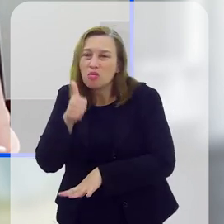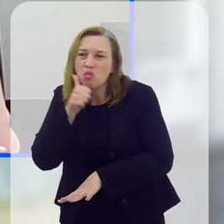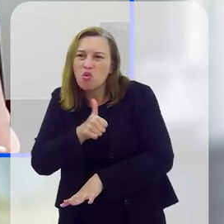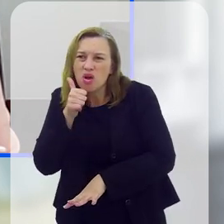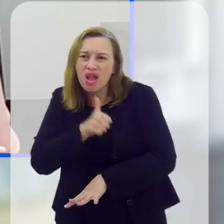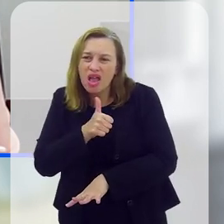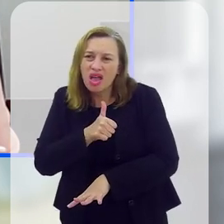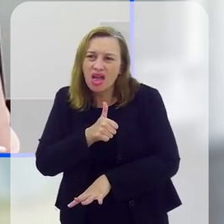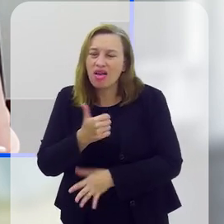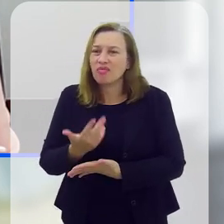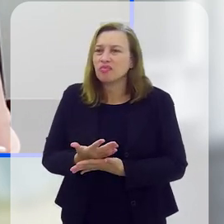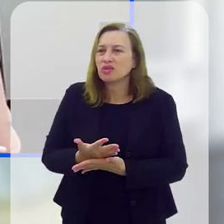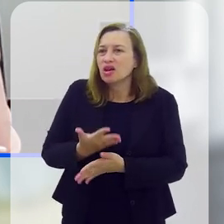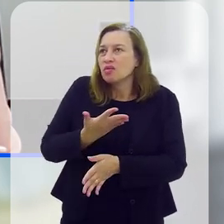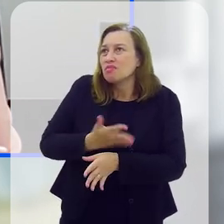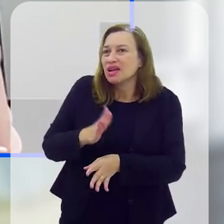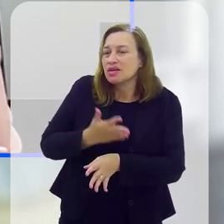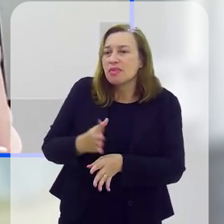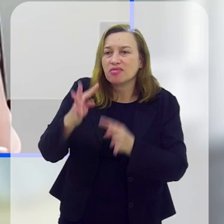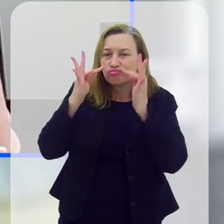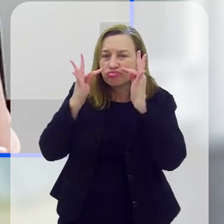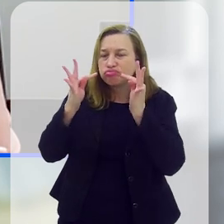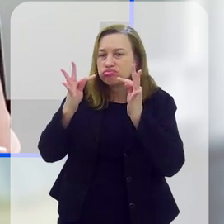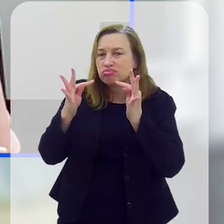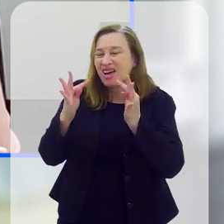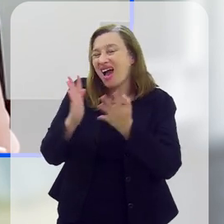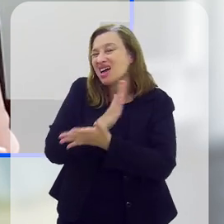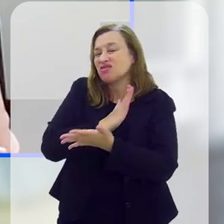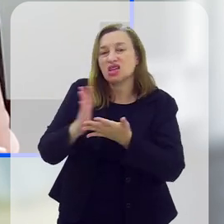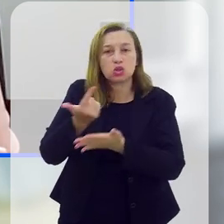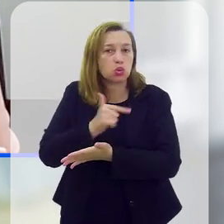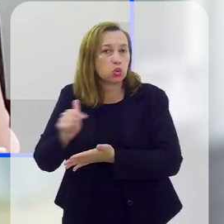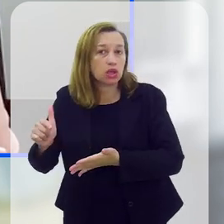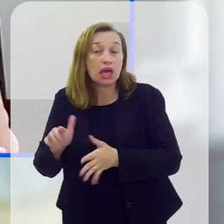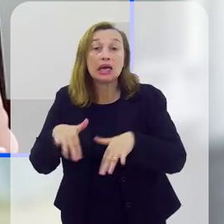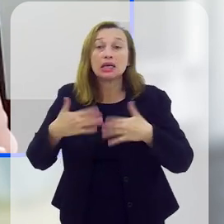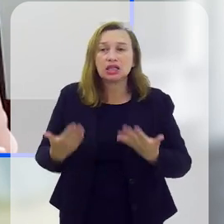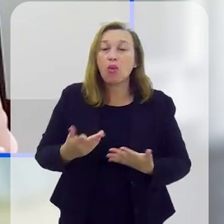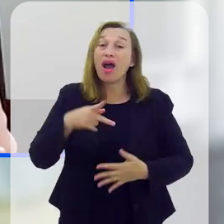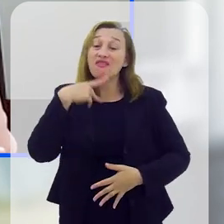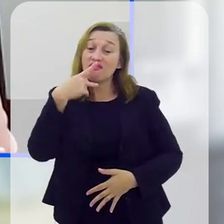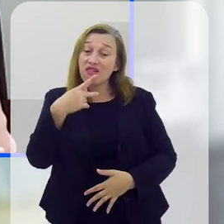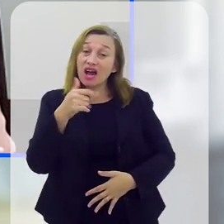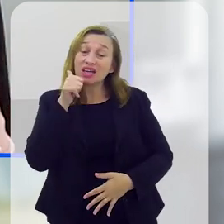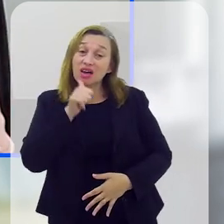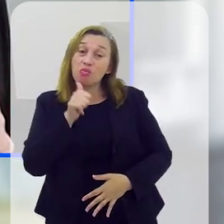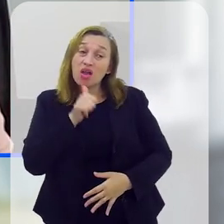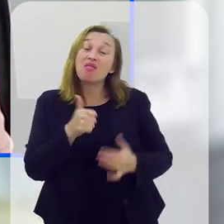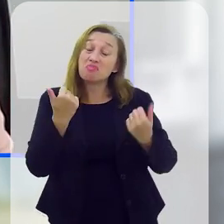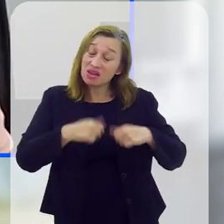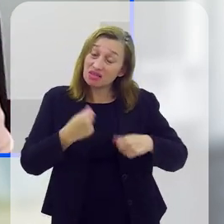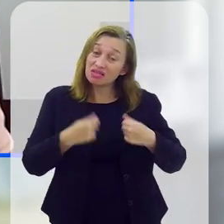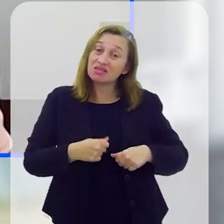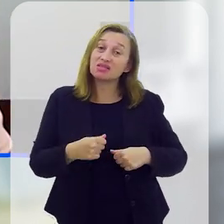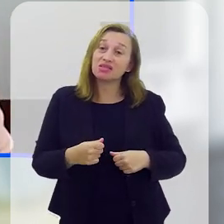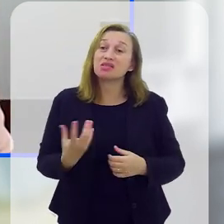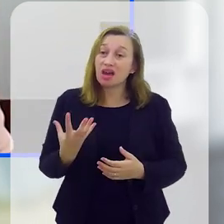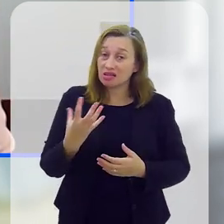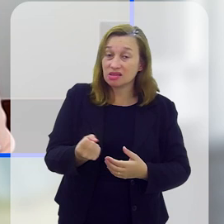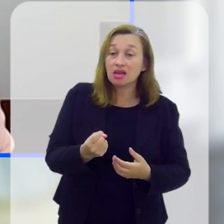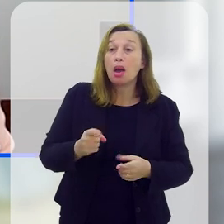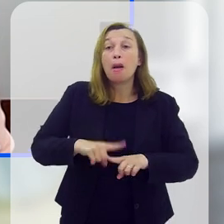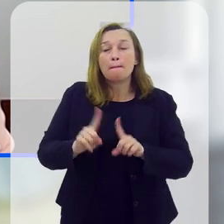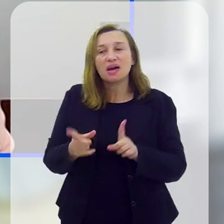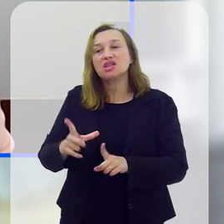contra a mulher são praticados, né, sem testemunha muitas das vezes. Então, a palavra da mulher ela